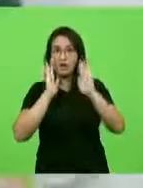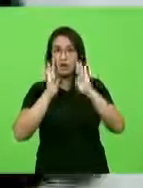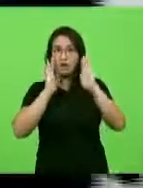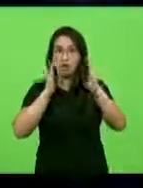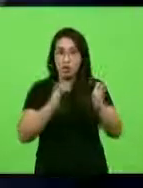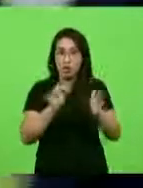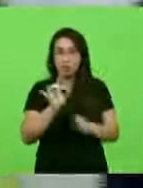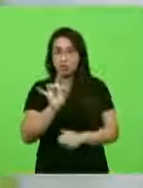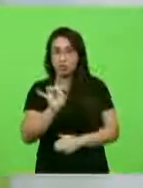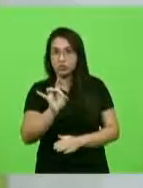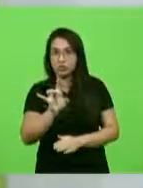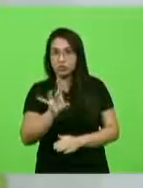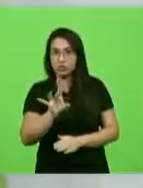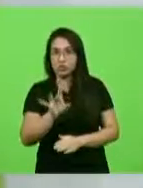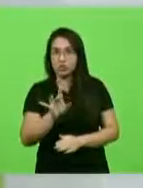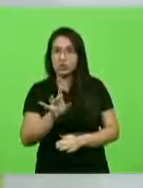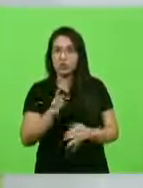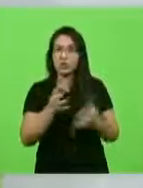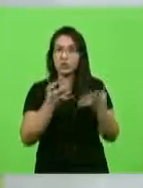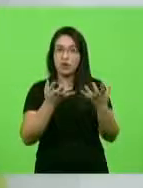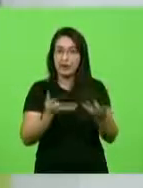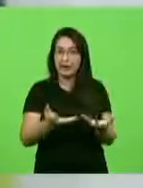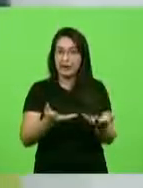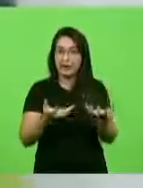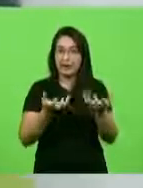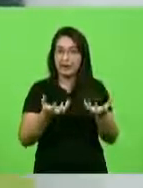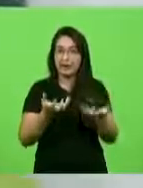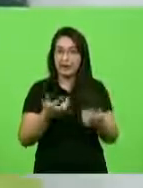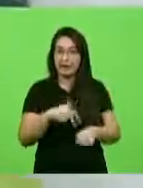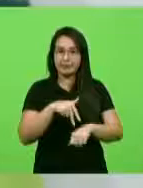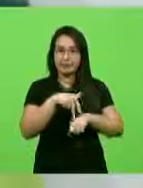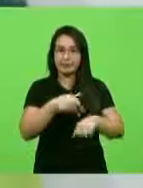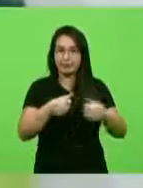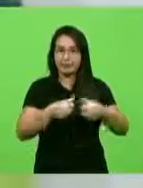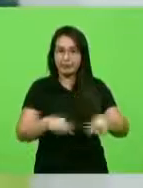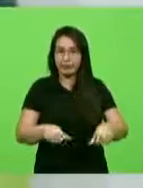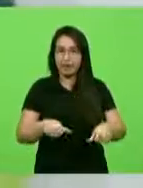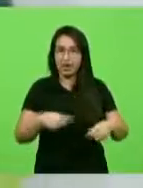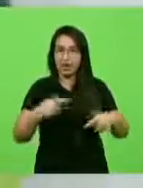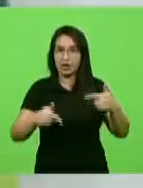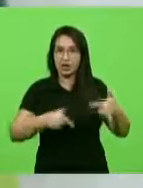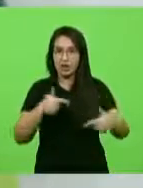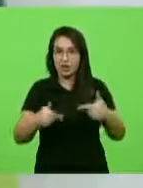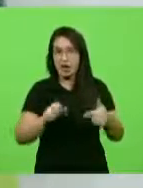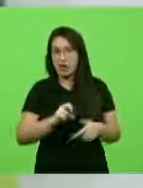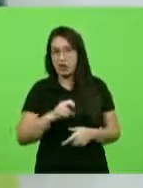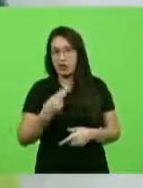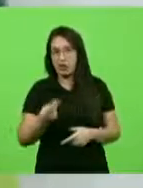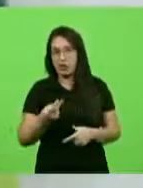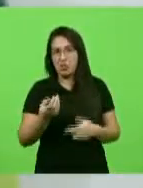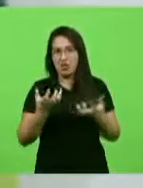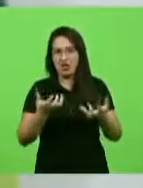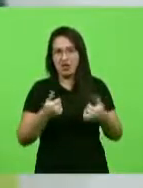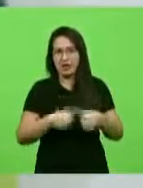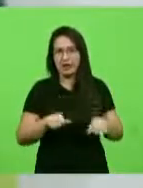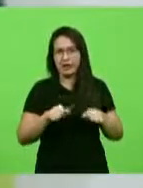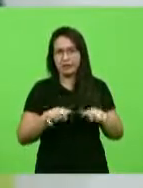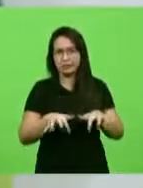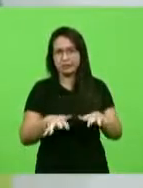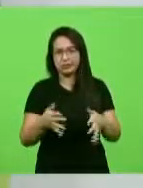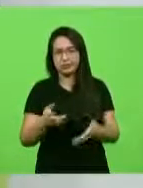exclusivamente na preservação do seu cargo político ou de se ramificar ali dentro de alguma isso